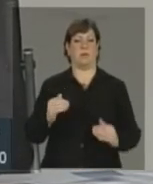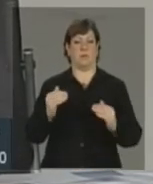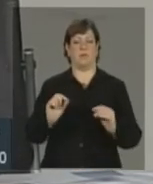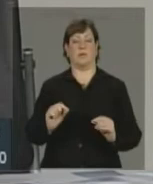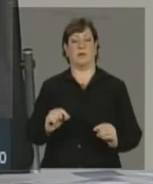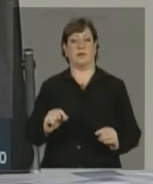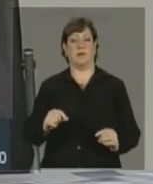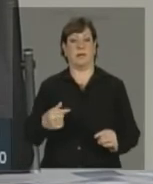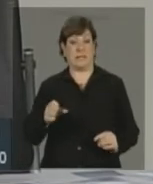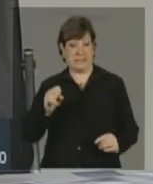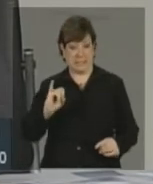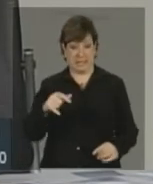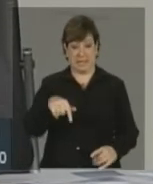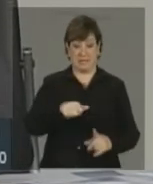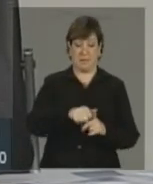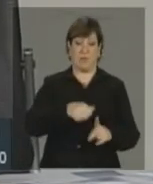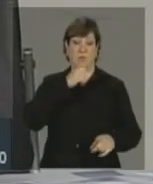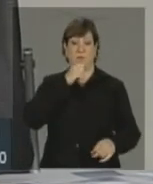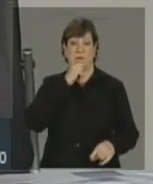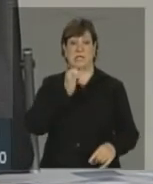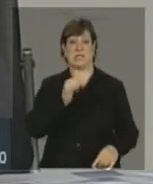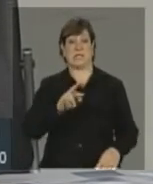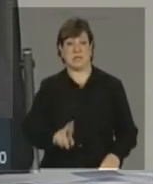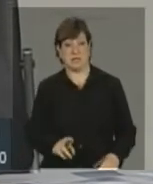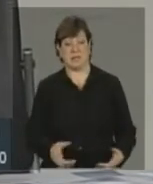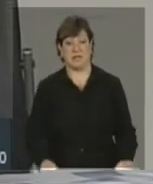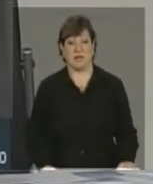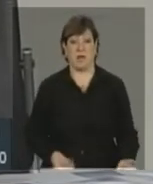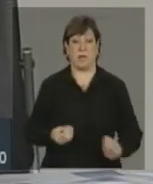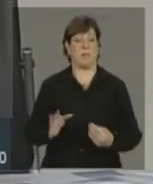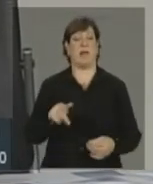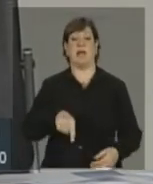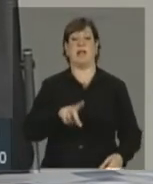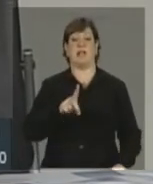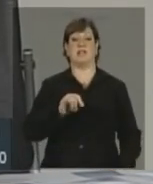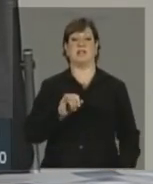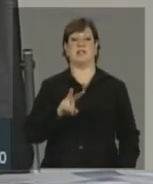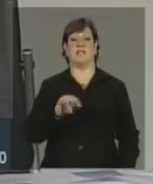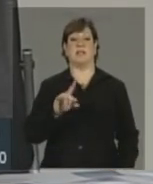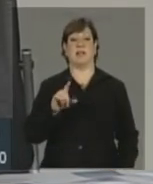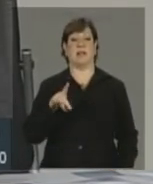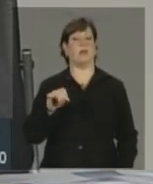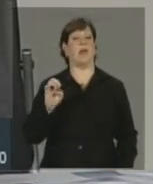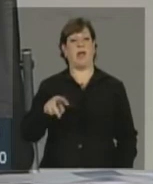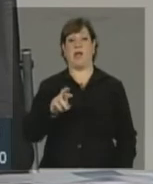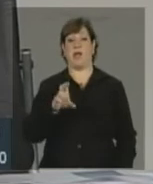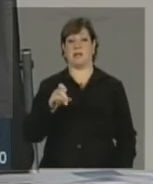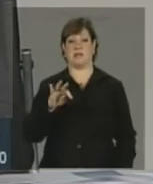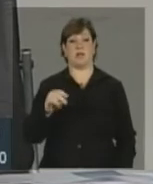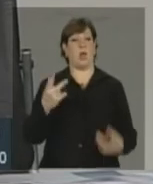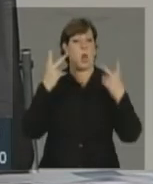isso, bom, se não tivesse imposto de renda, o primário ia ser outro, perfeito. A dividenda é uma receita normal, não tem nenhuma